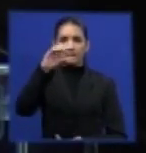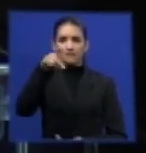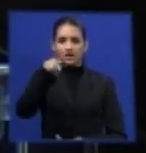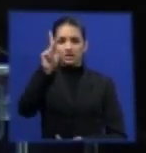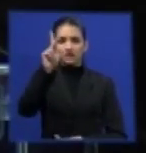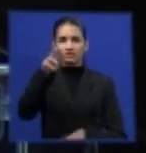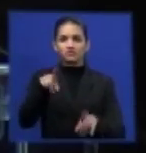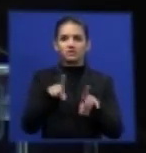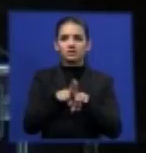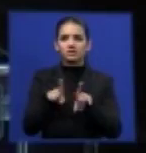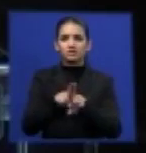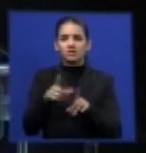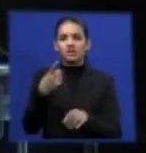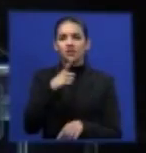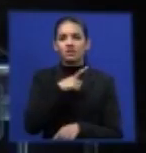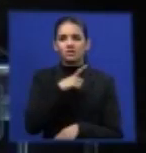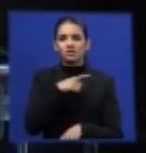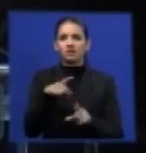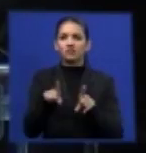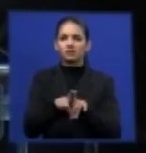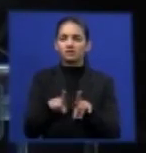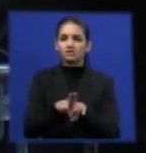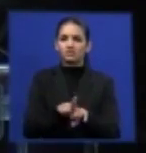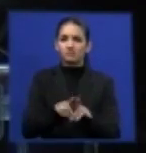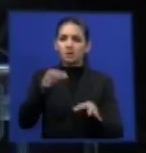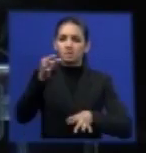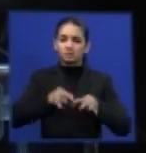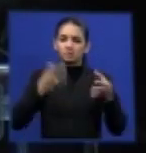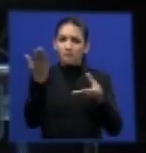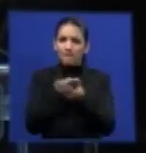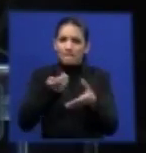tem uma sentença transitada e julgada.